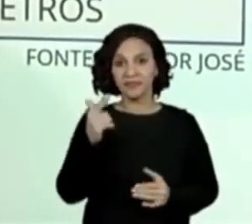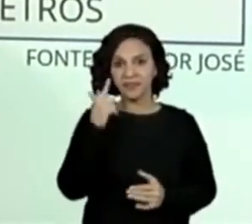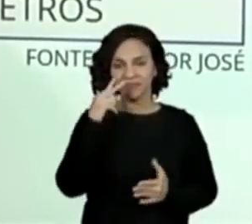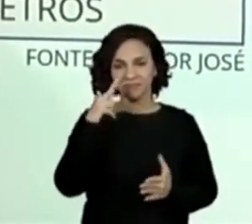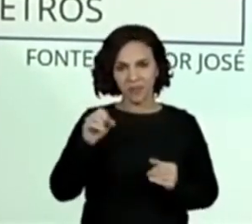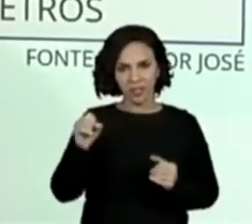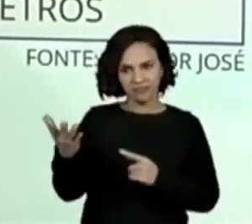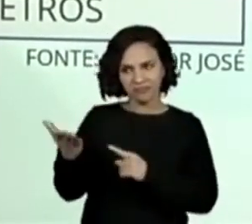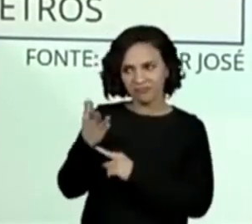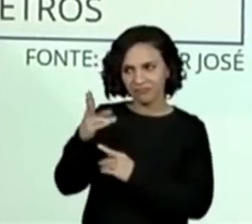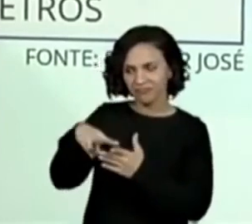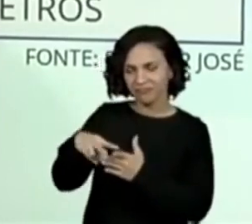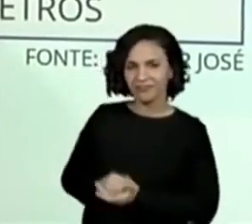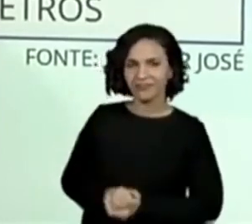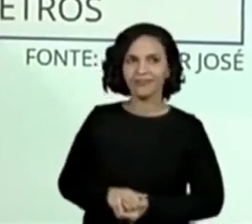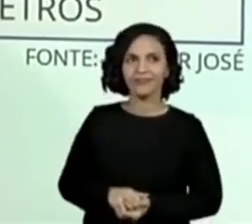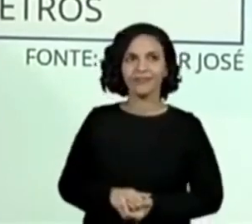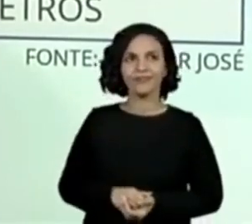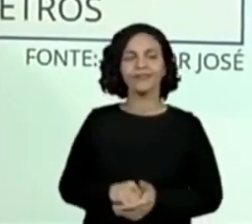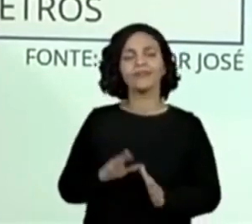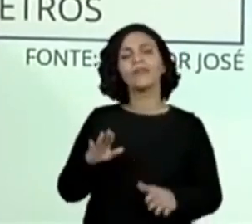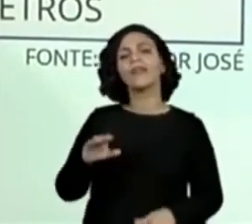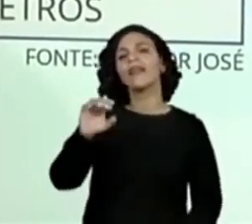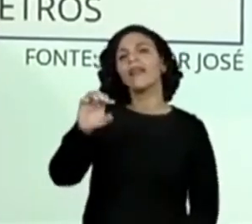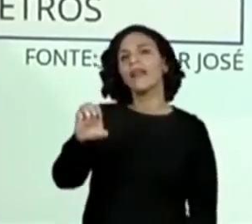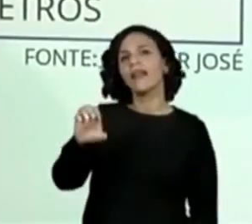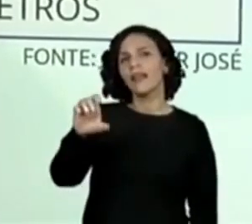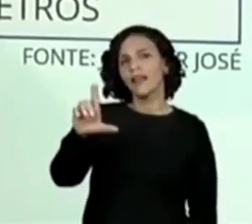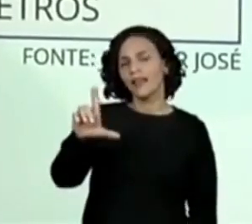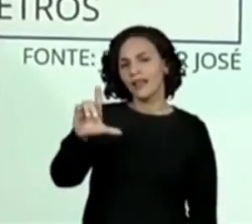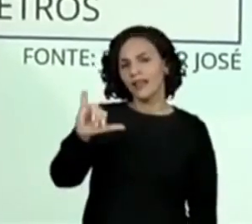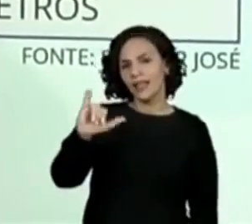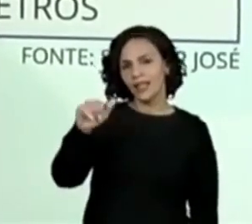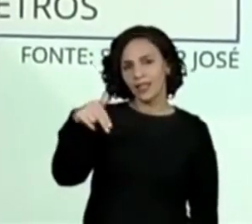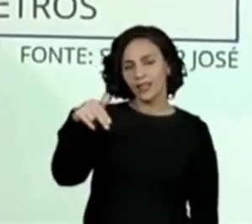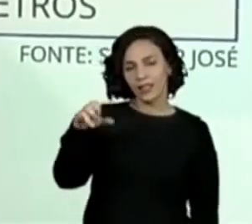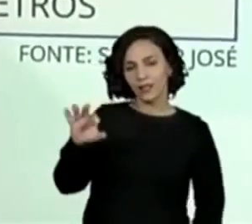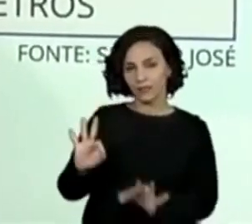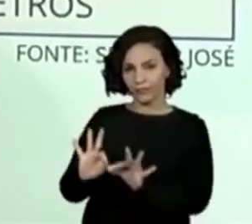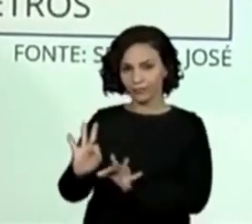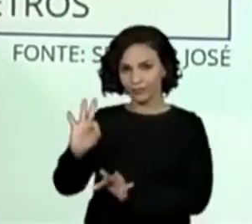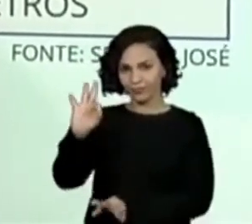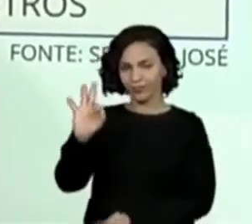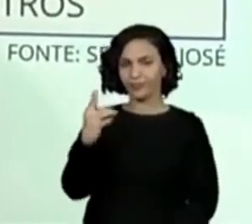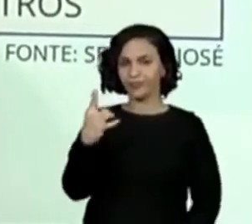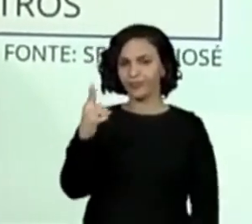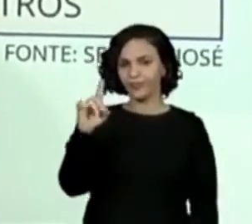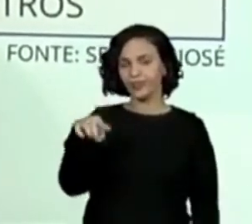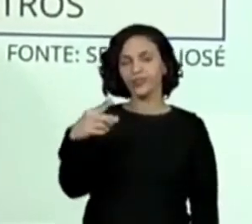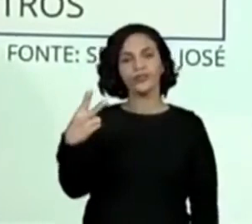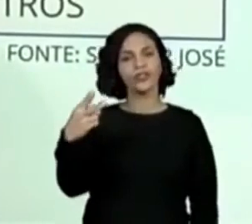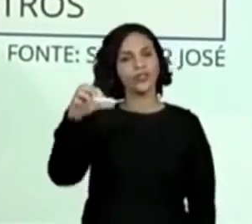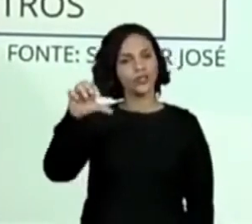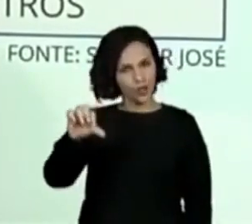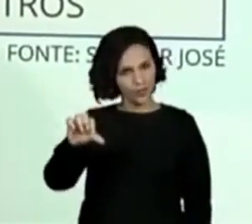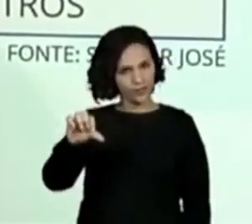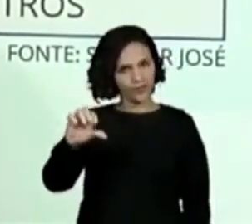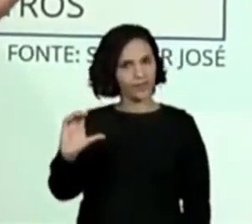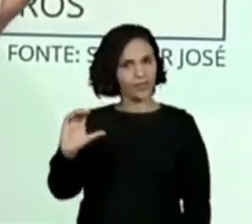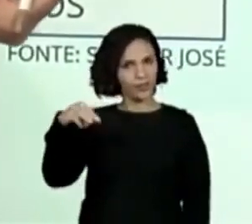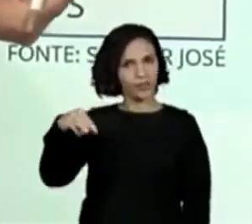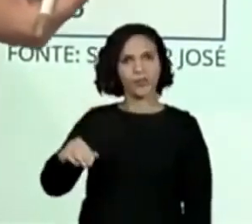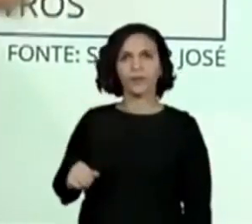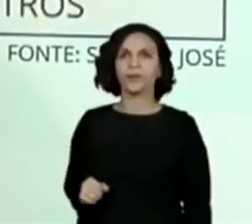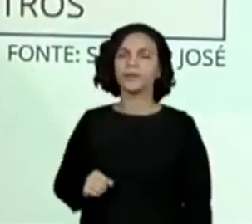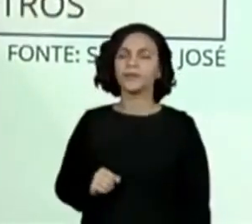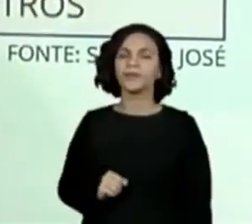pode ler para mim, professora Fran? Quanto que a Eliane mede? Um metro e vinte e nove centímetros. Vou marcar conforme